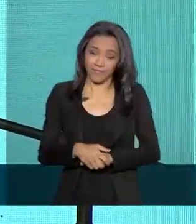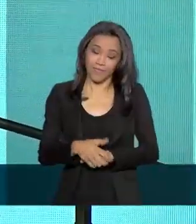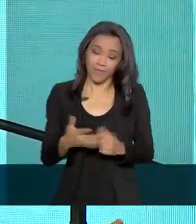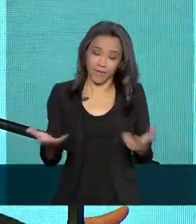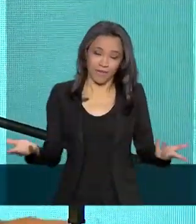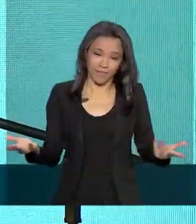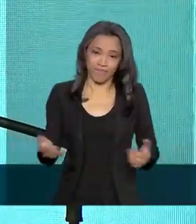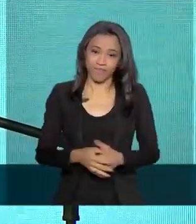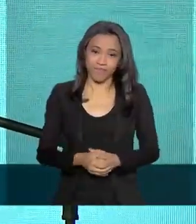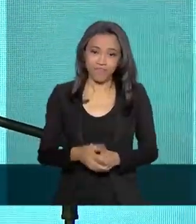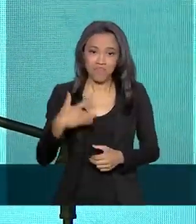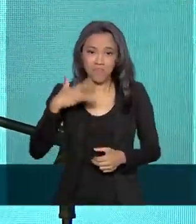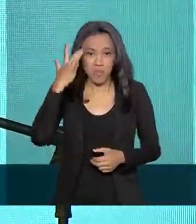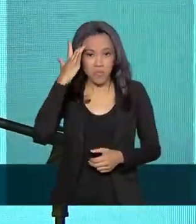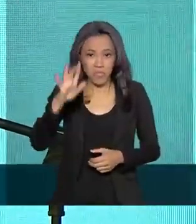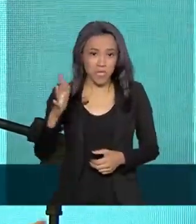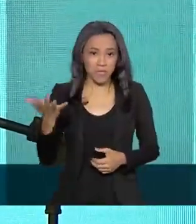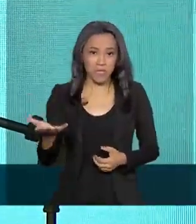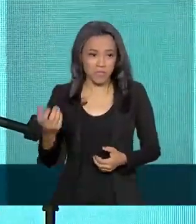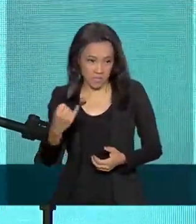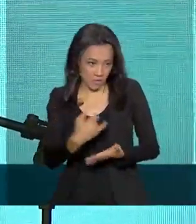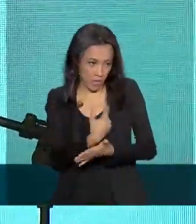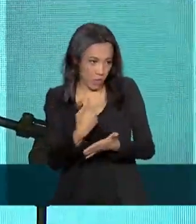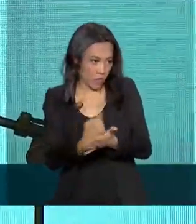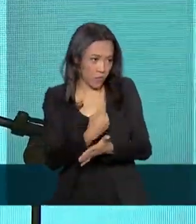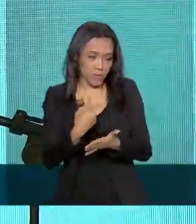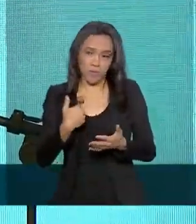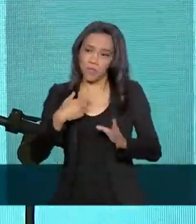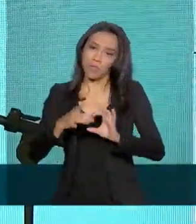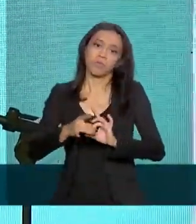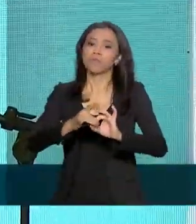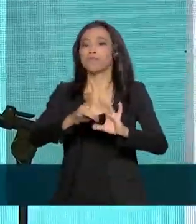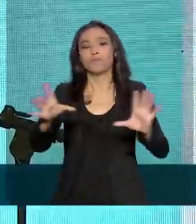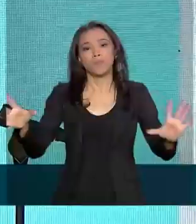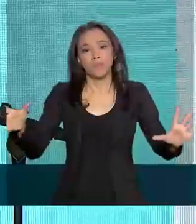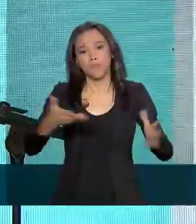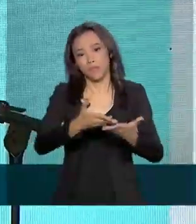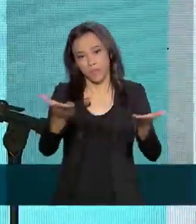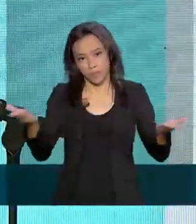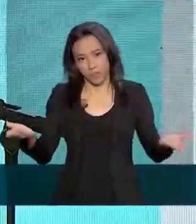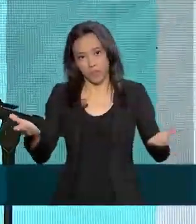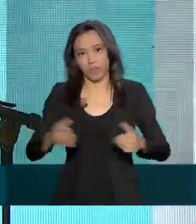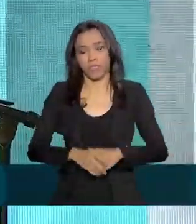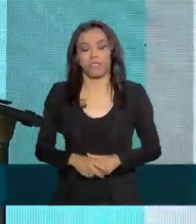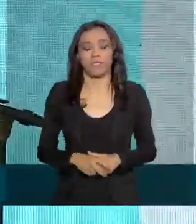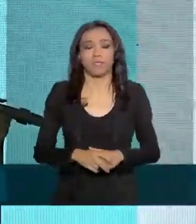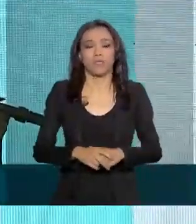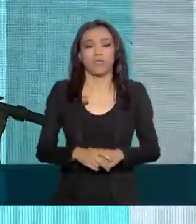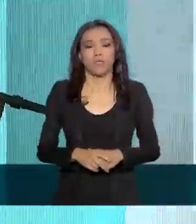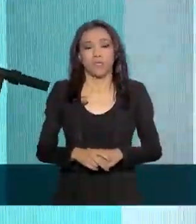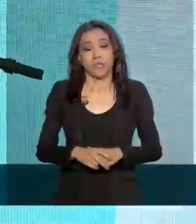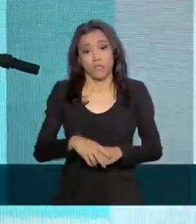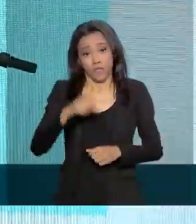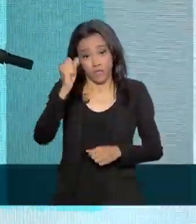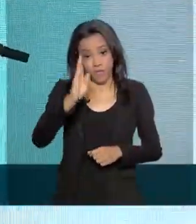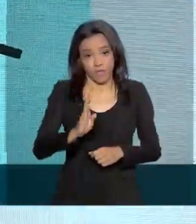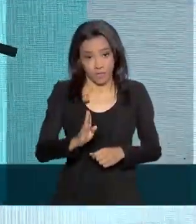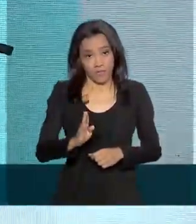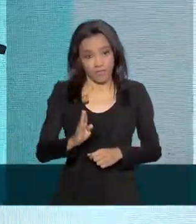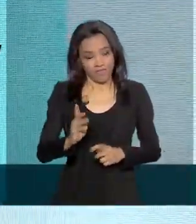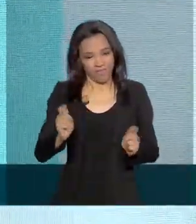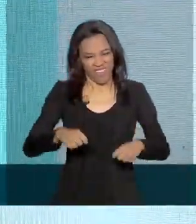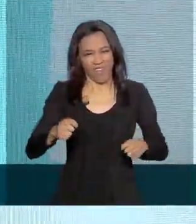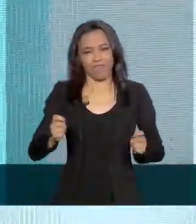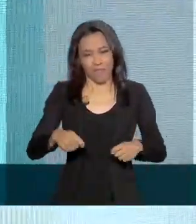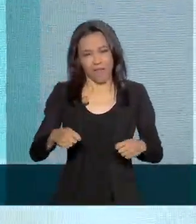Pessoal, não sei como é que vai ser, se tem alguma pergunta ou não. Estou à disposição dos senhores. E esse Brasil aqui tem